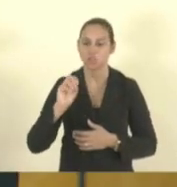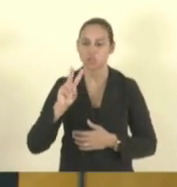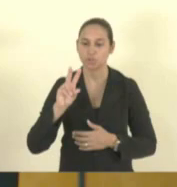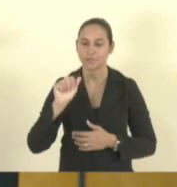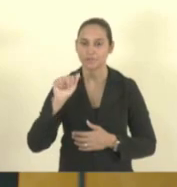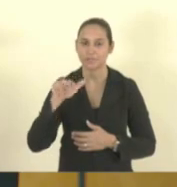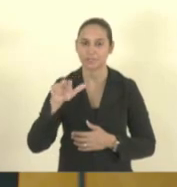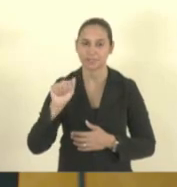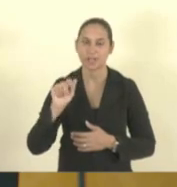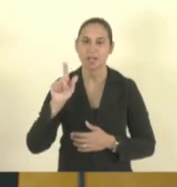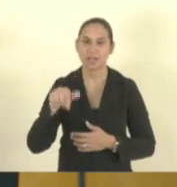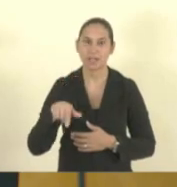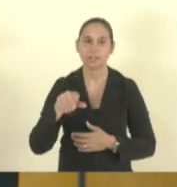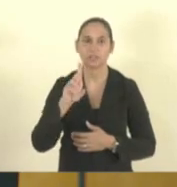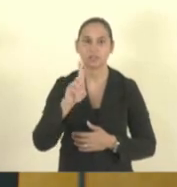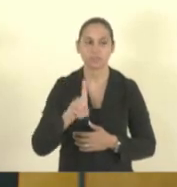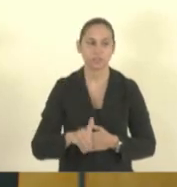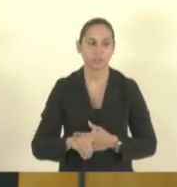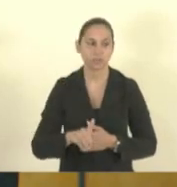de educação especial da sedu